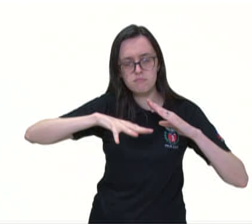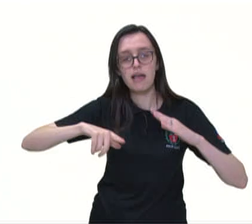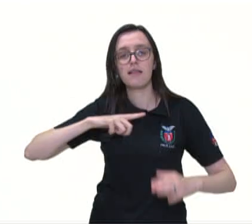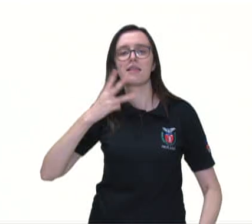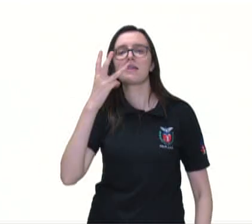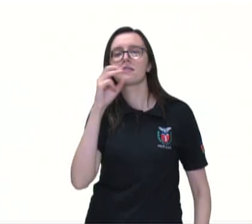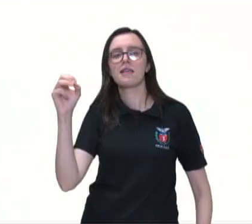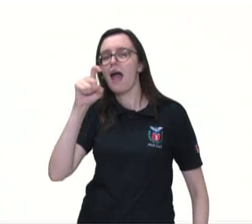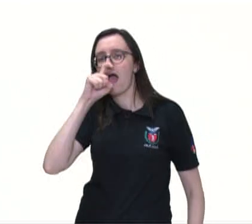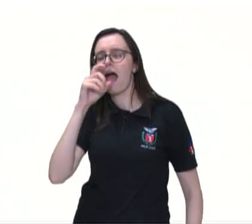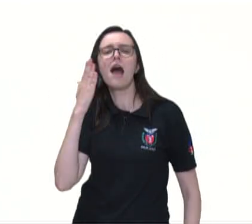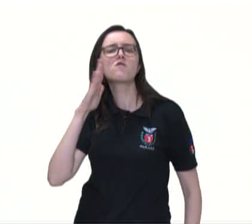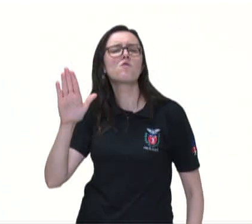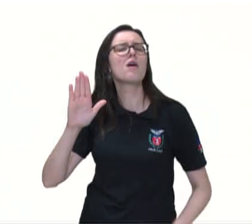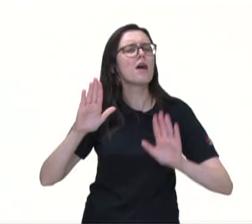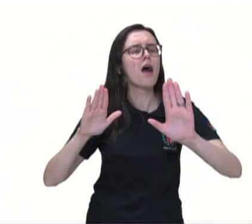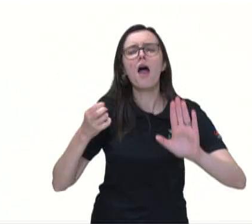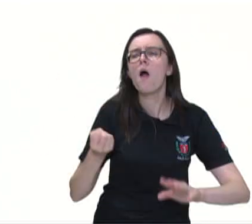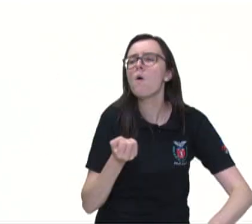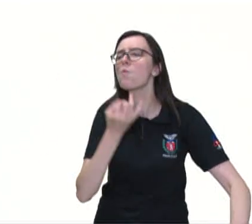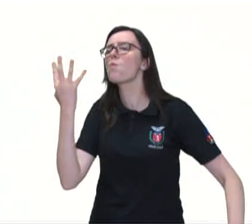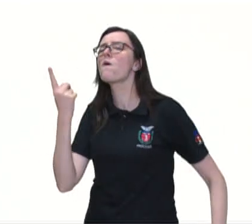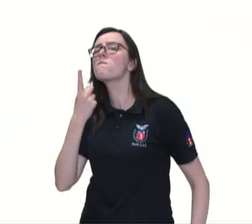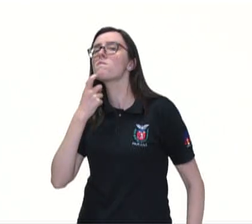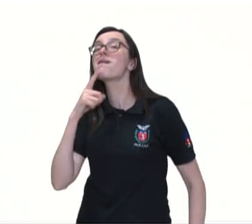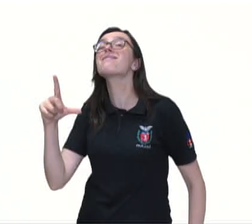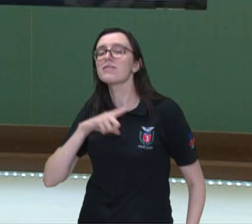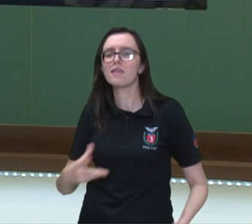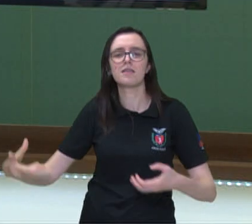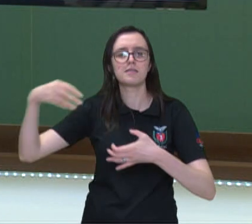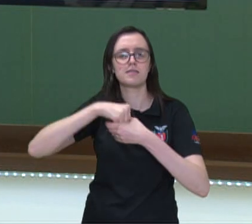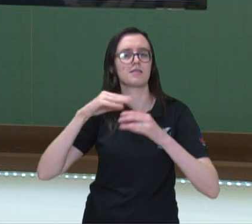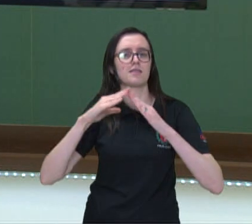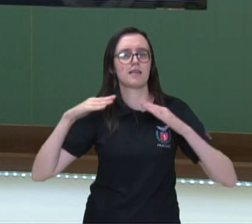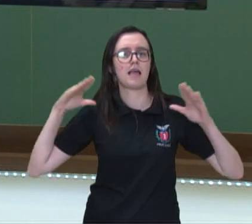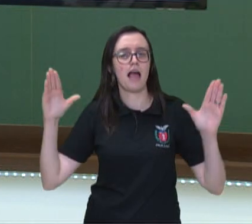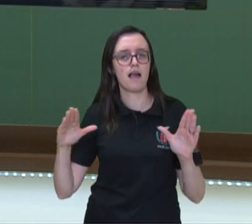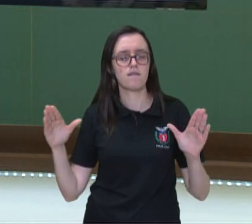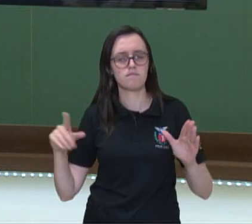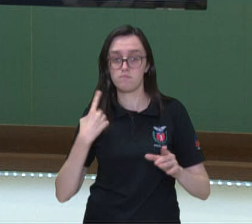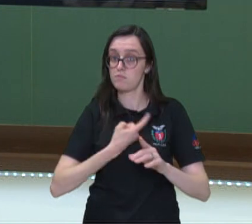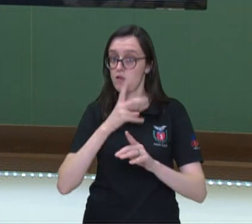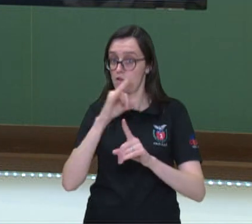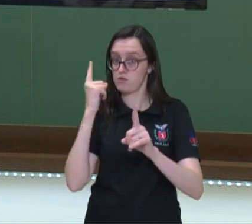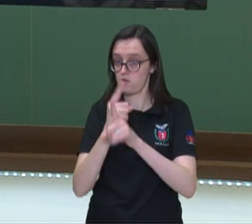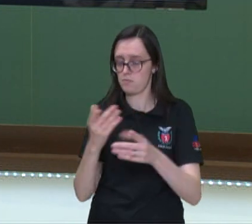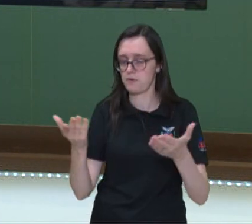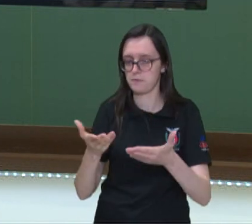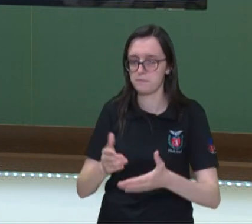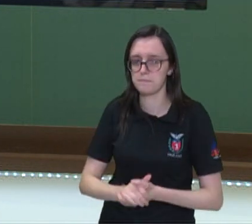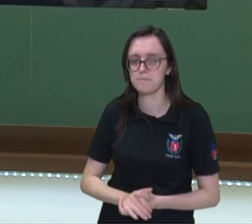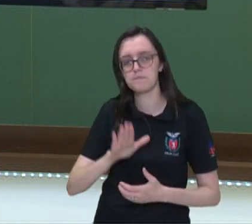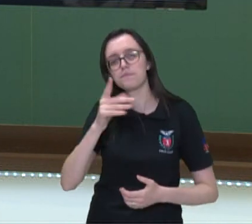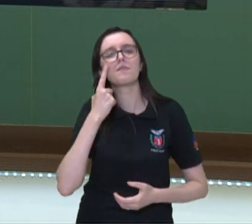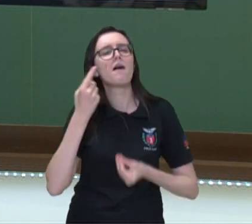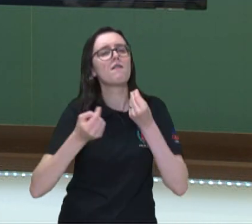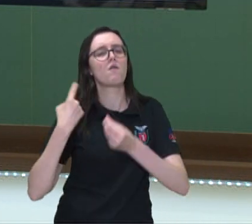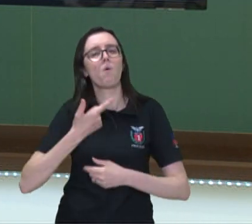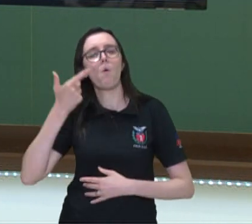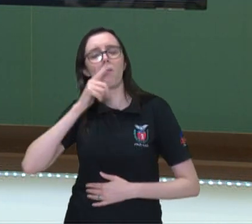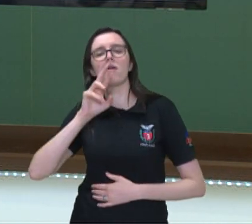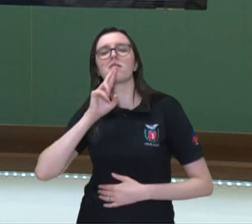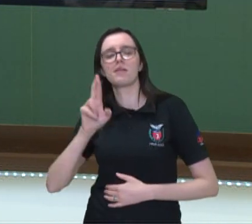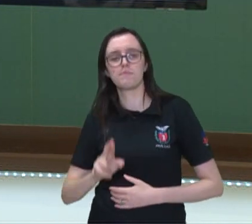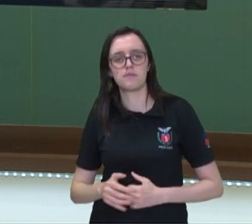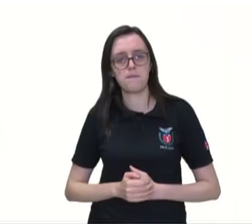azuis, quantas vermelhas há neste viveiro? Vamos descobrir. Olha lá como a gente pode fazer.